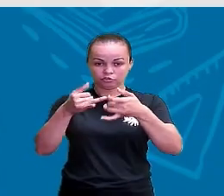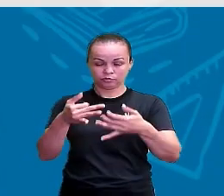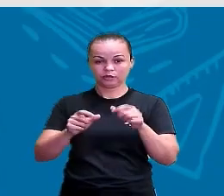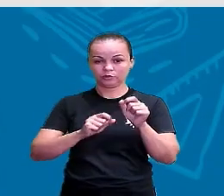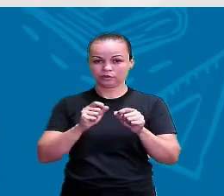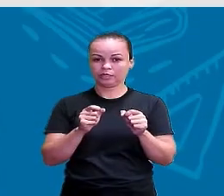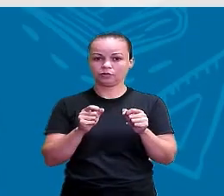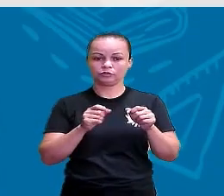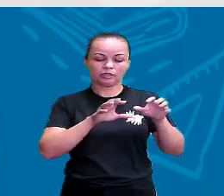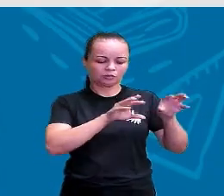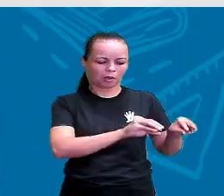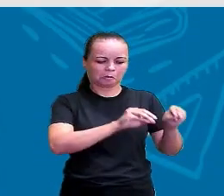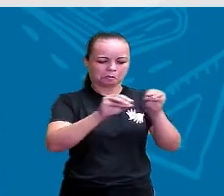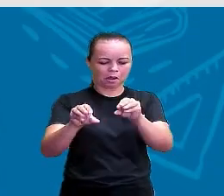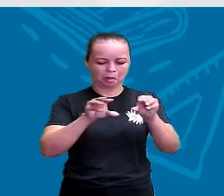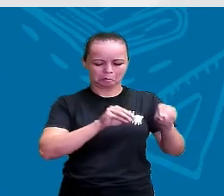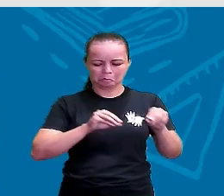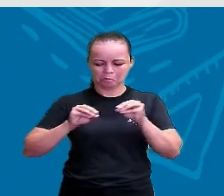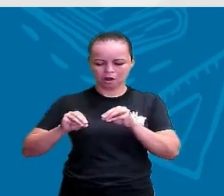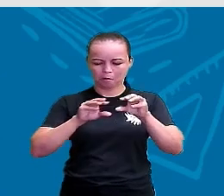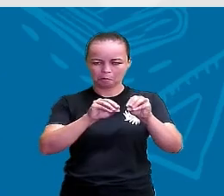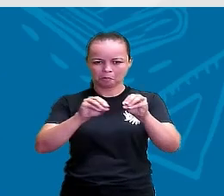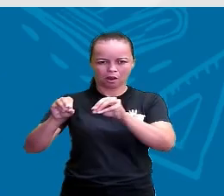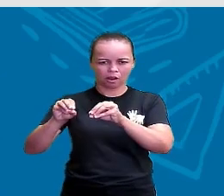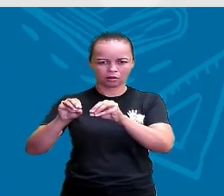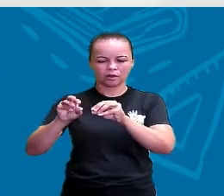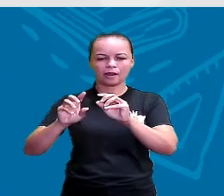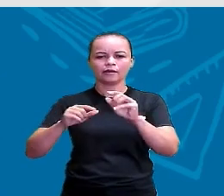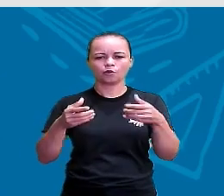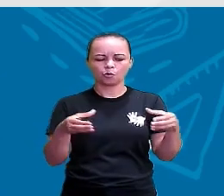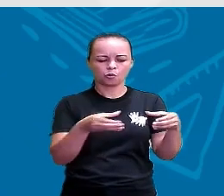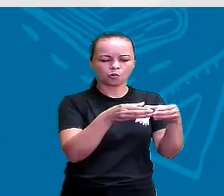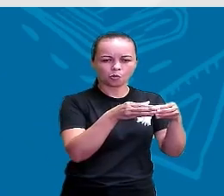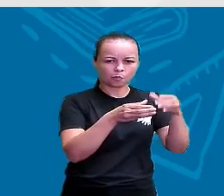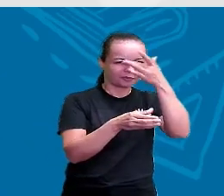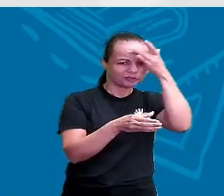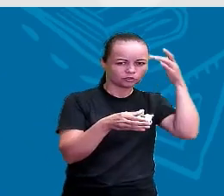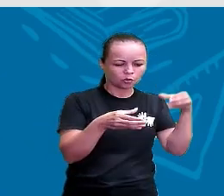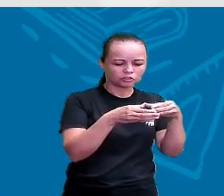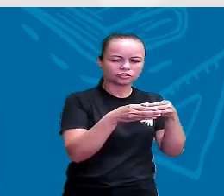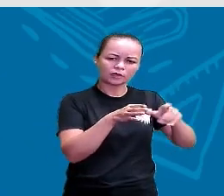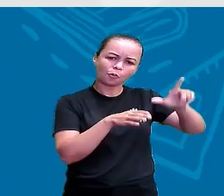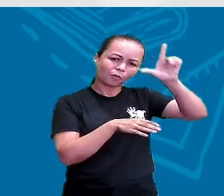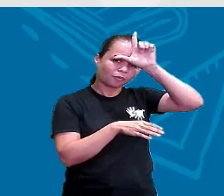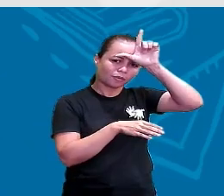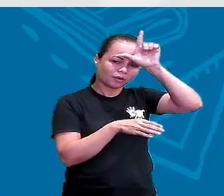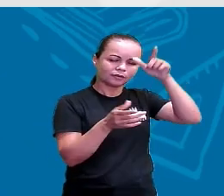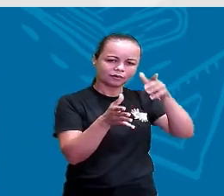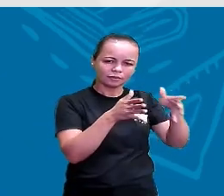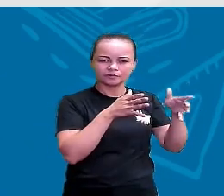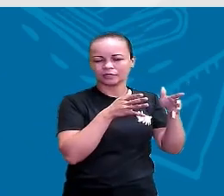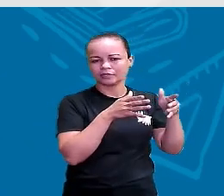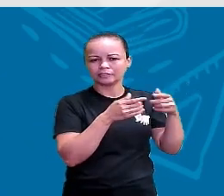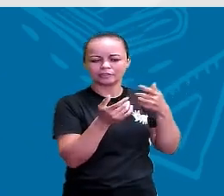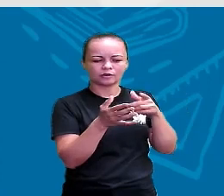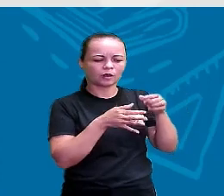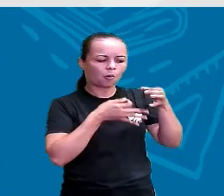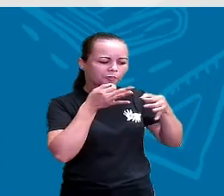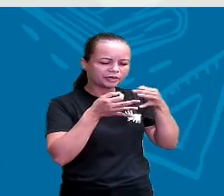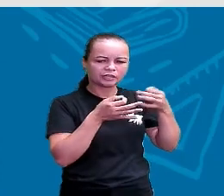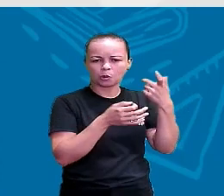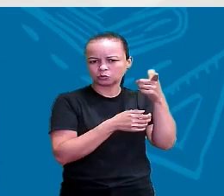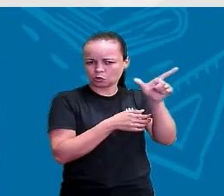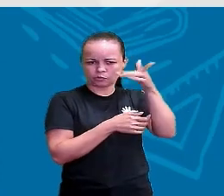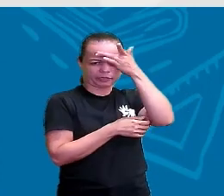nômades, que eles viviam de um lugar para o outro, eram pequenos grupos de pessoas que tinham os líderes, que tomavam decisões, independentemente da